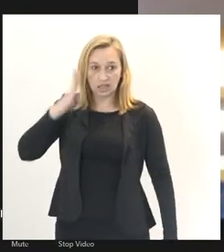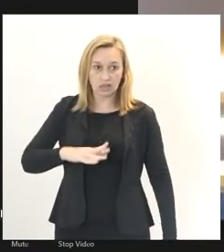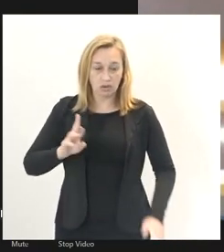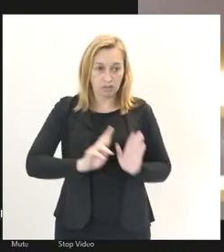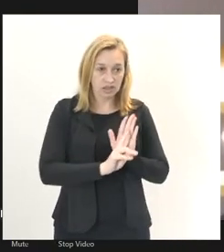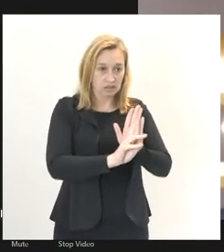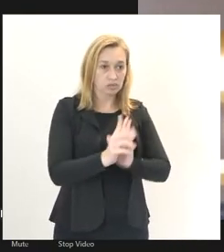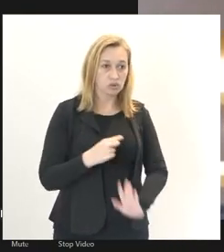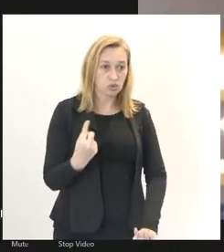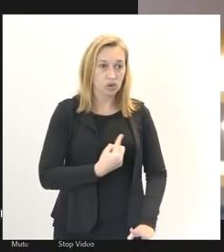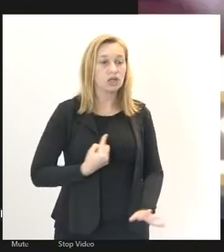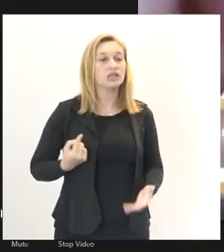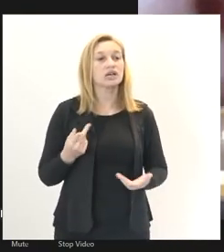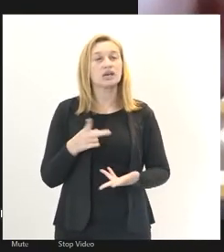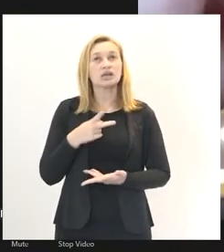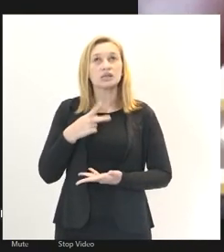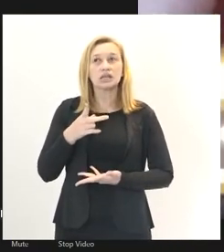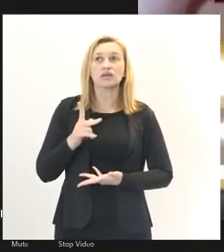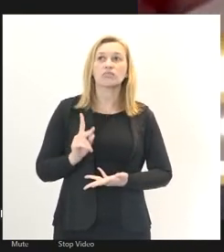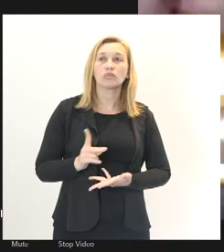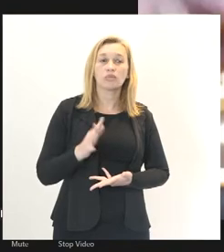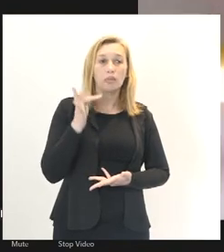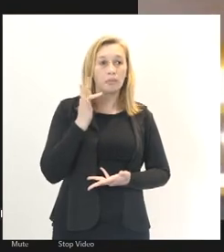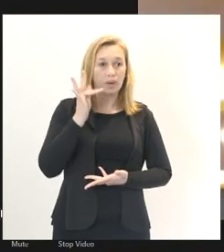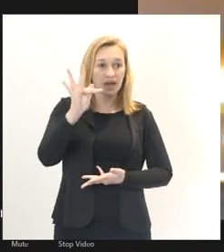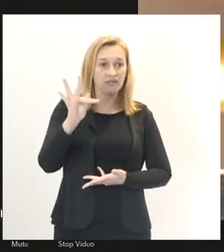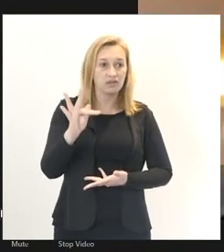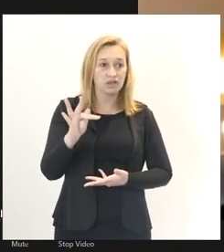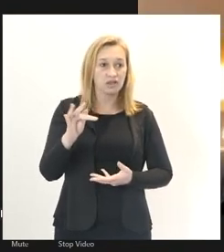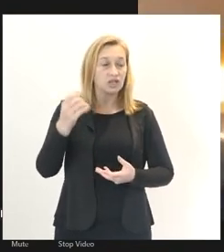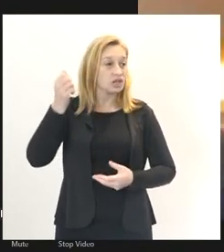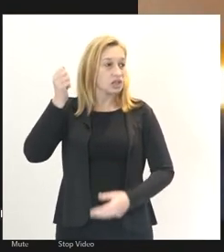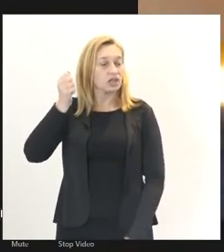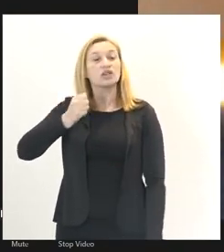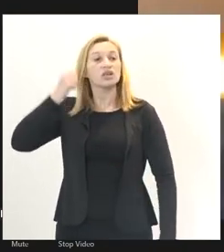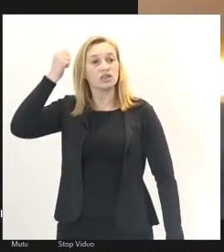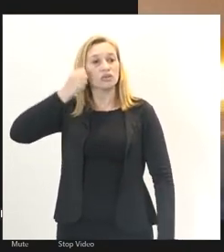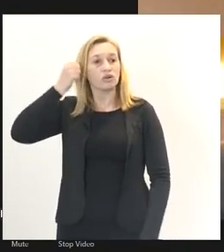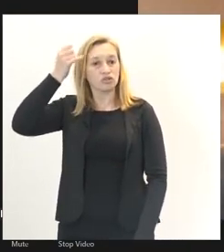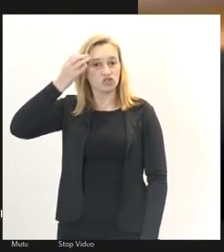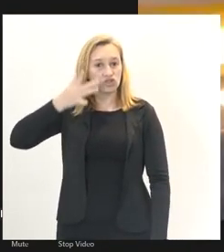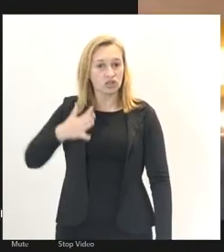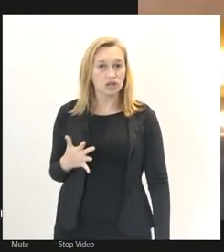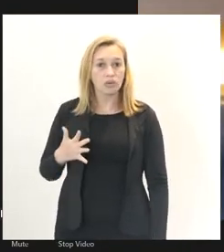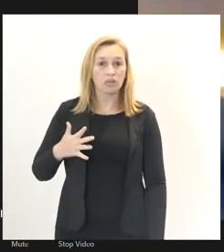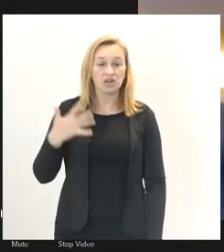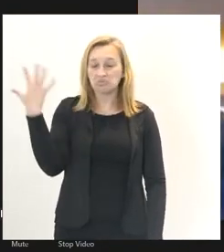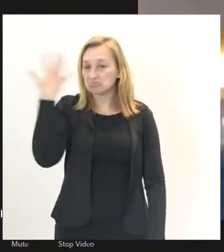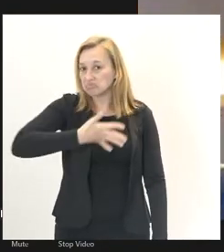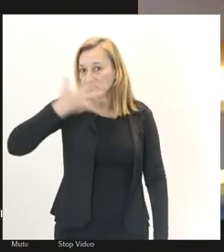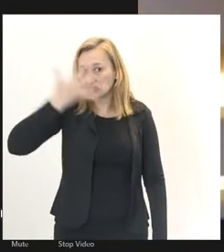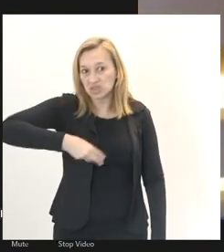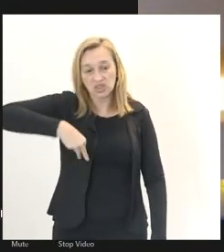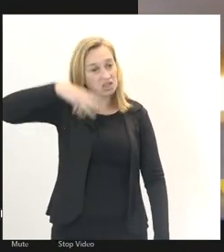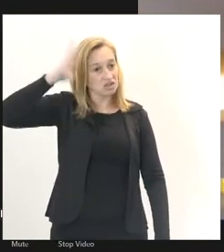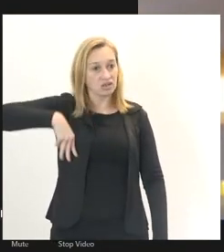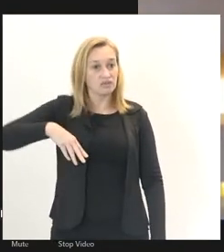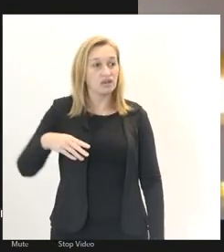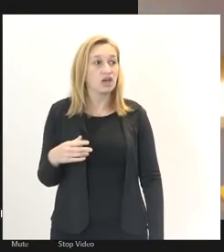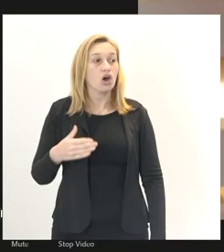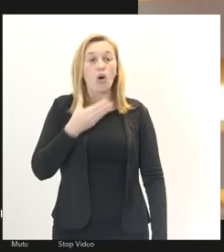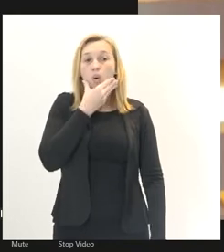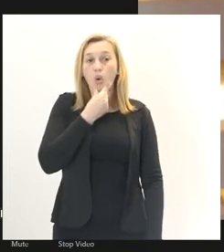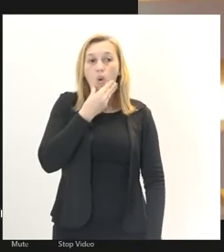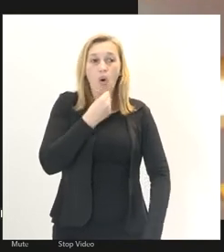Eu sempre costumo fazer uma breve descrição para aqueles que não conseguem nos ver, né? Eu me identifico como um homem